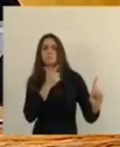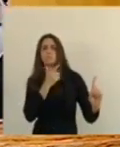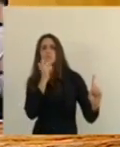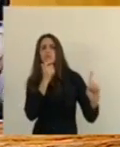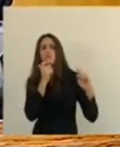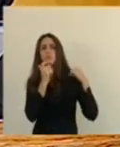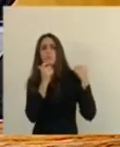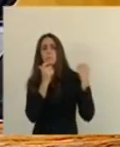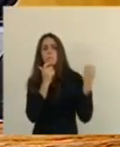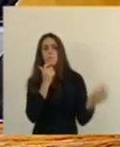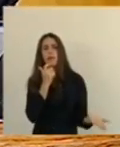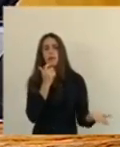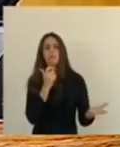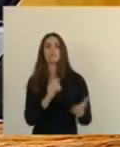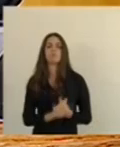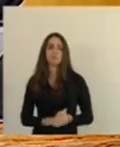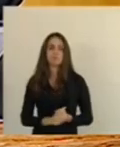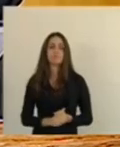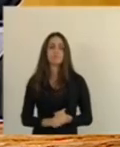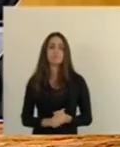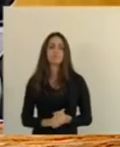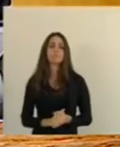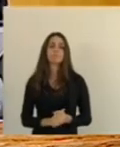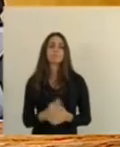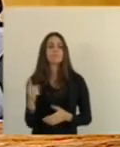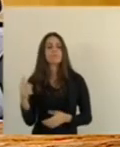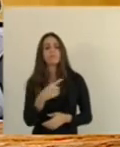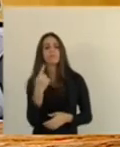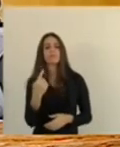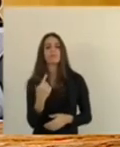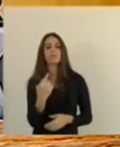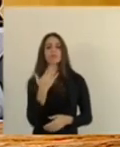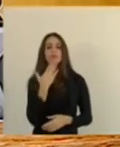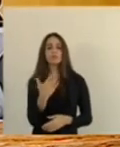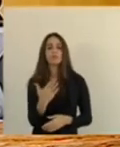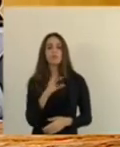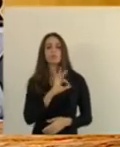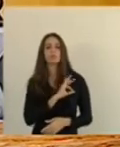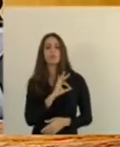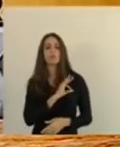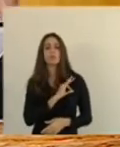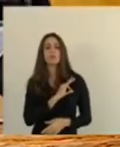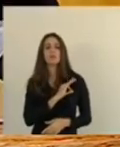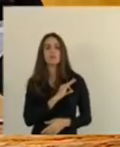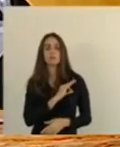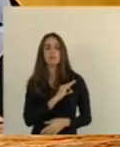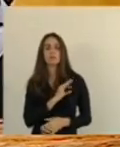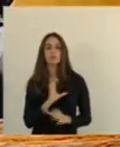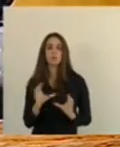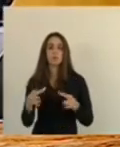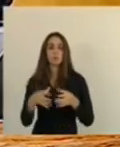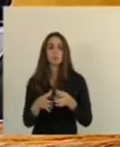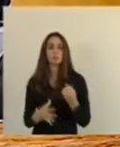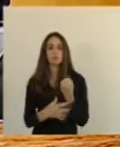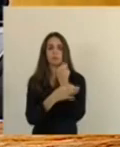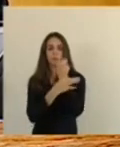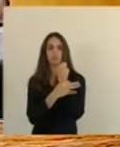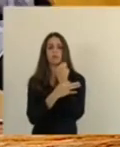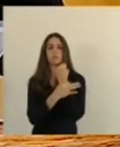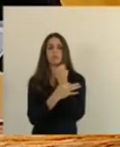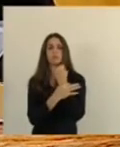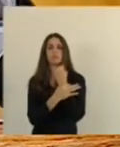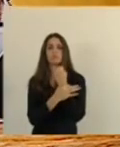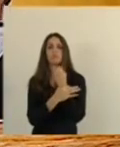Zé Pião. Então, assim, nós pedimos aqui à polícia militar, às forças de segurança